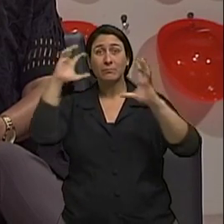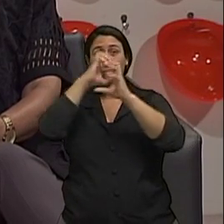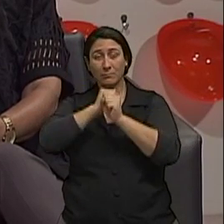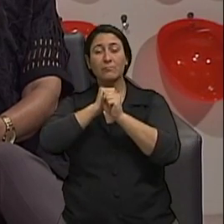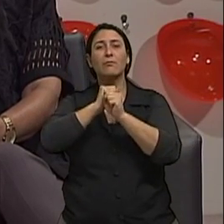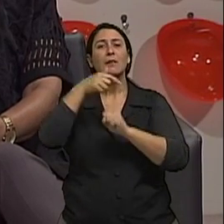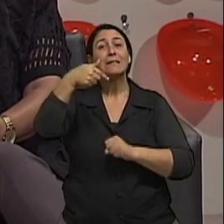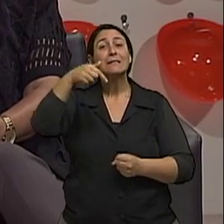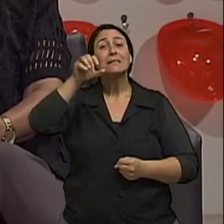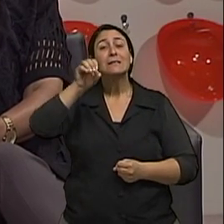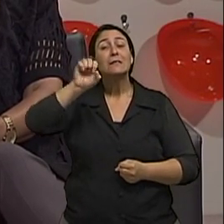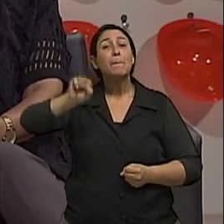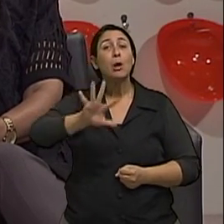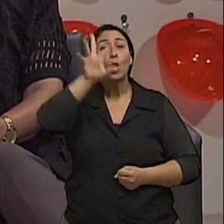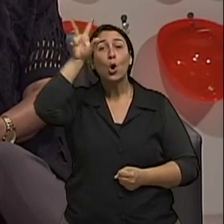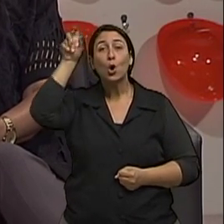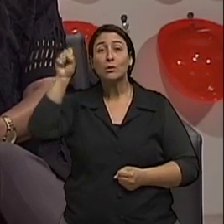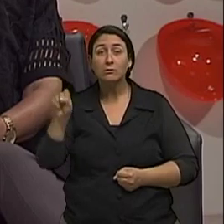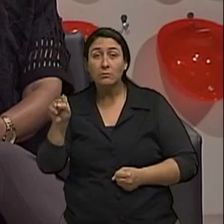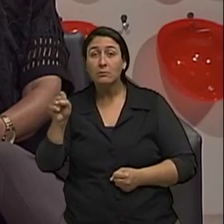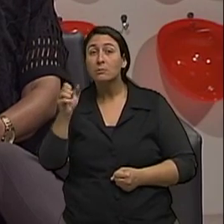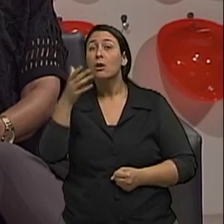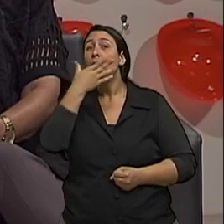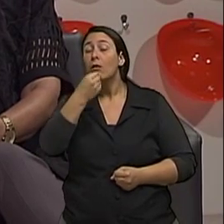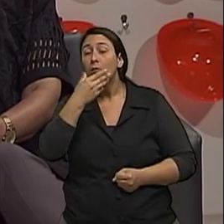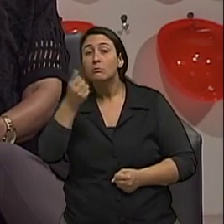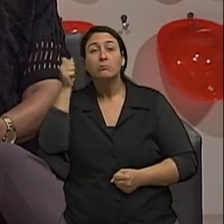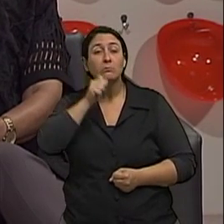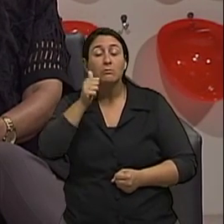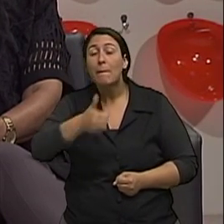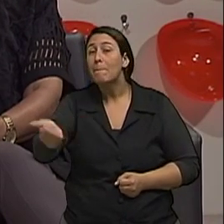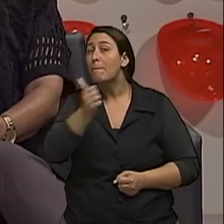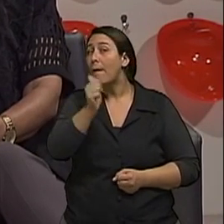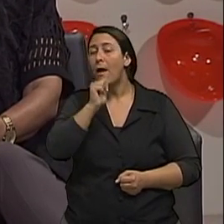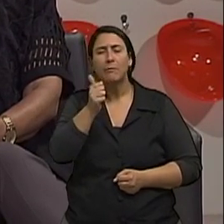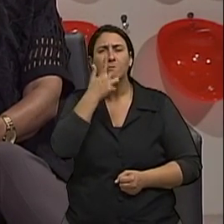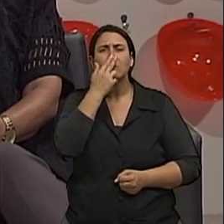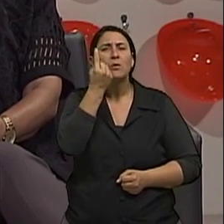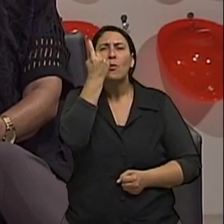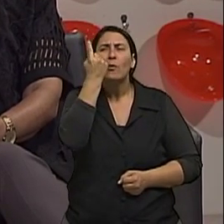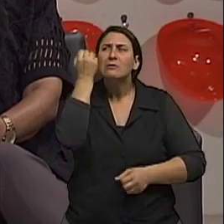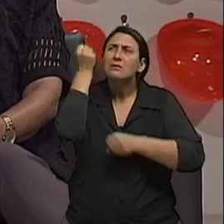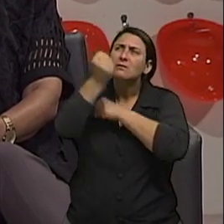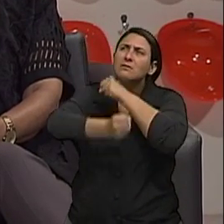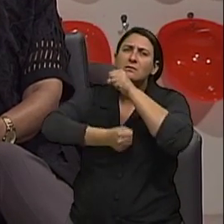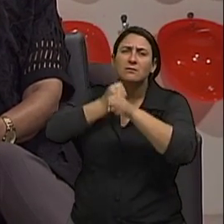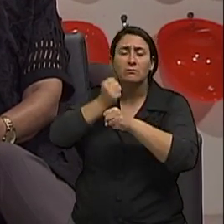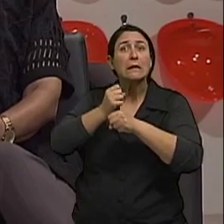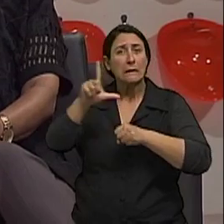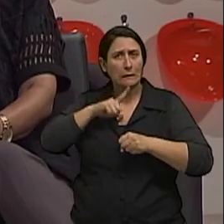mulheres bebem desde aqueles que tomam uma única dose ao longo de um ano até os dependentes